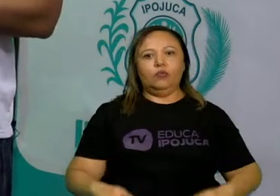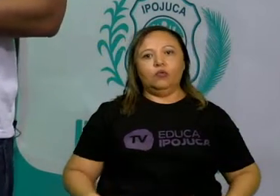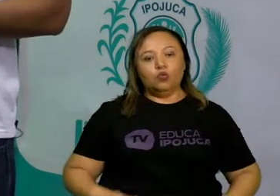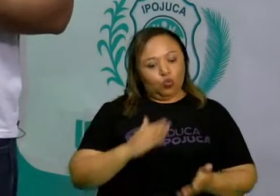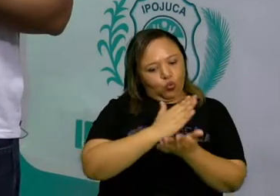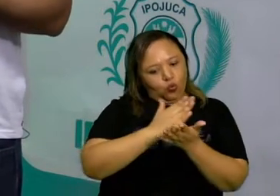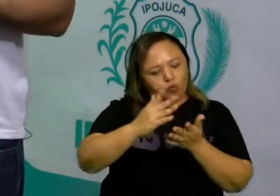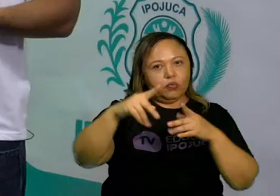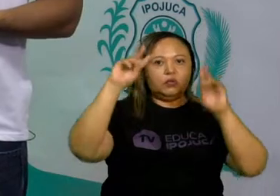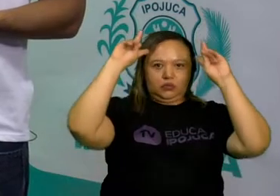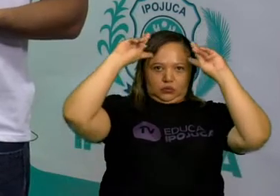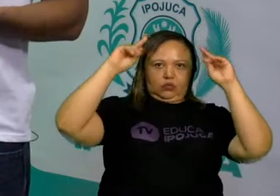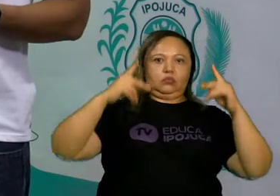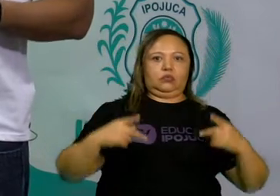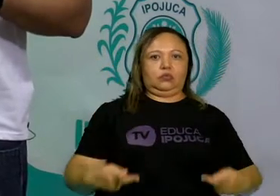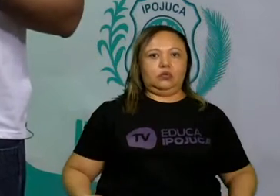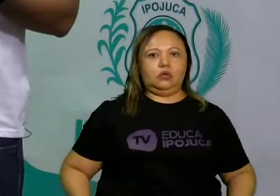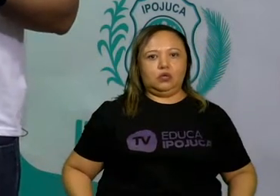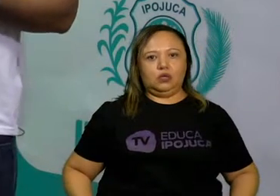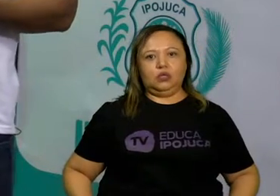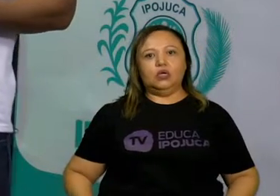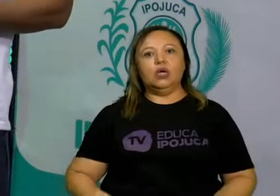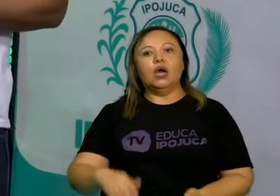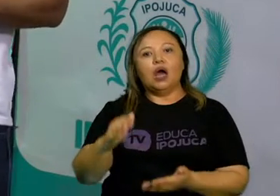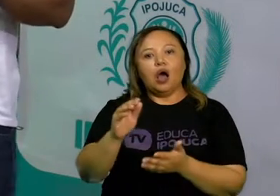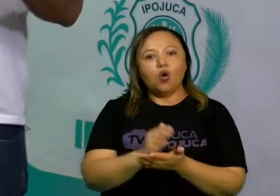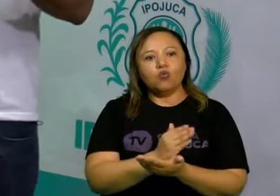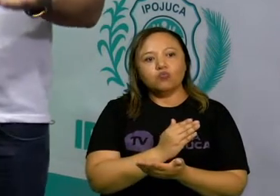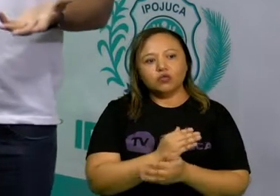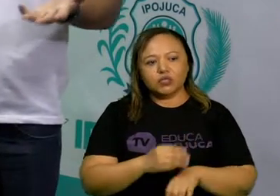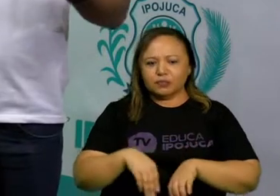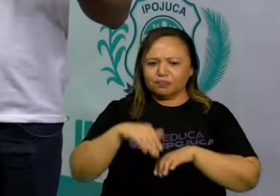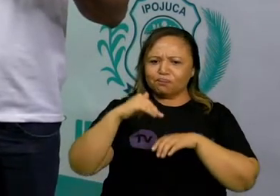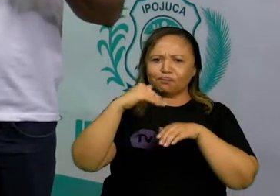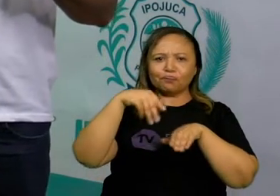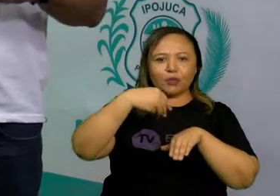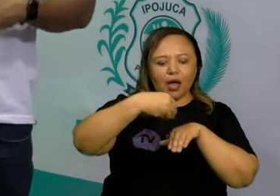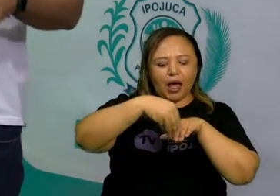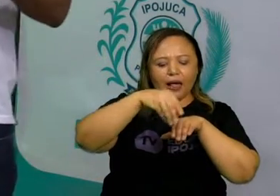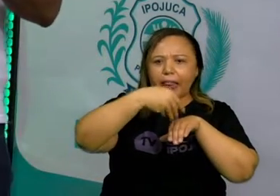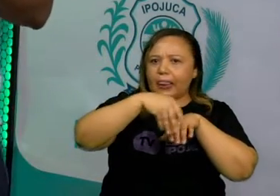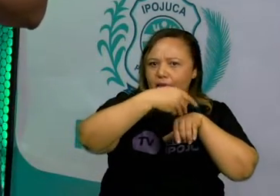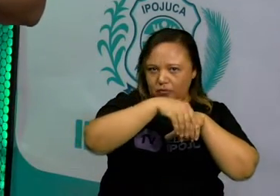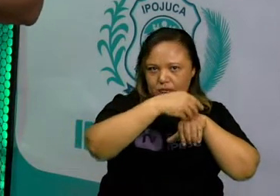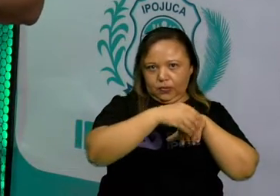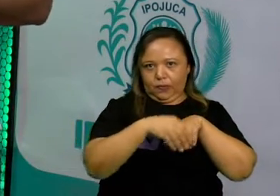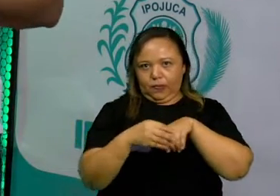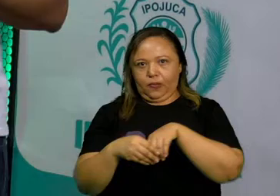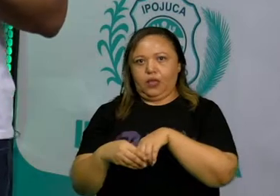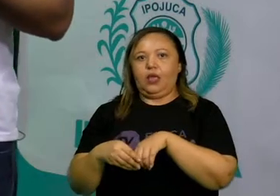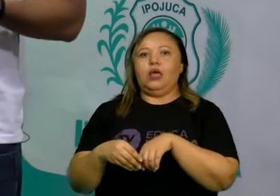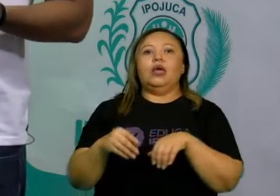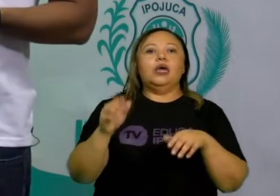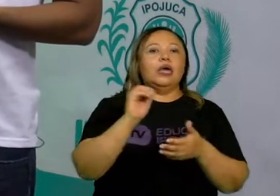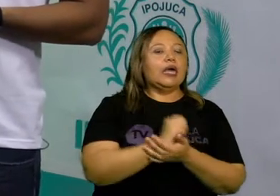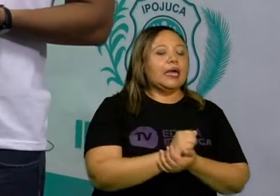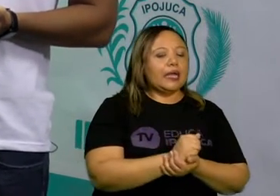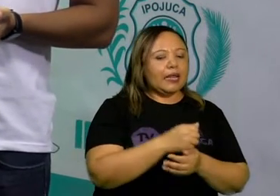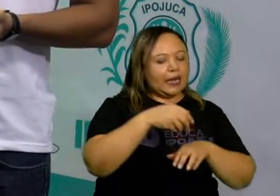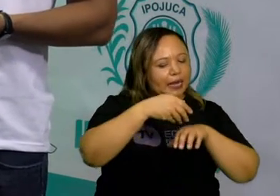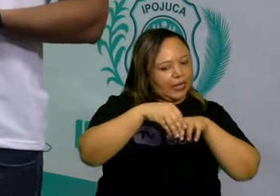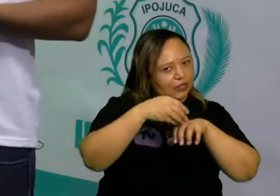realizados apontam isso. A arqueologia, como vocês sabem, é uma ciência que trata